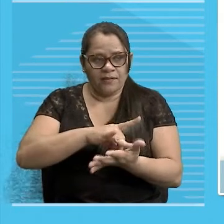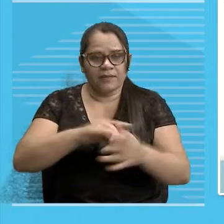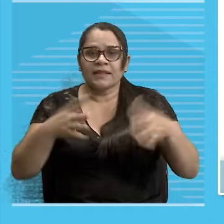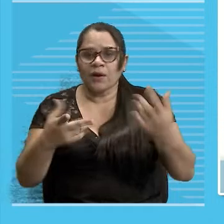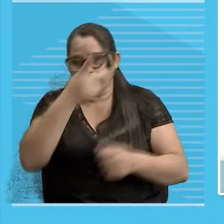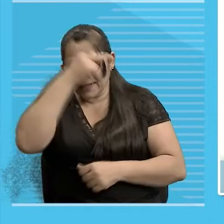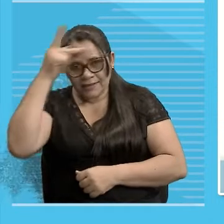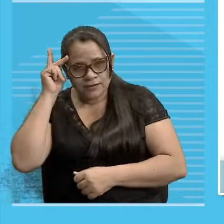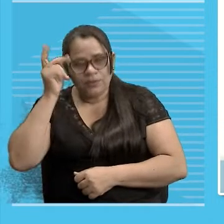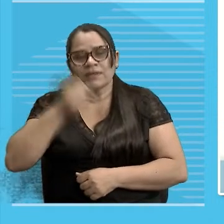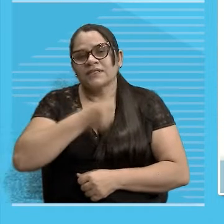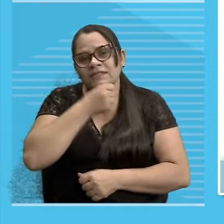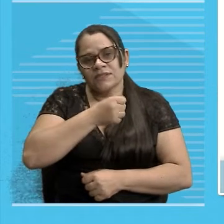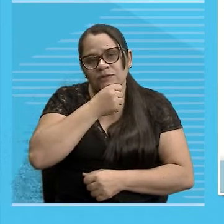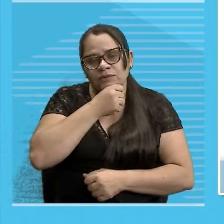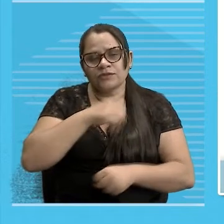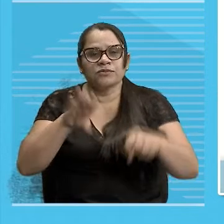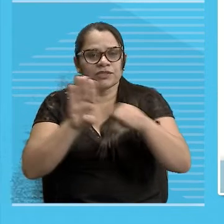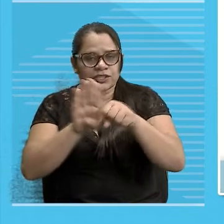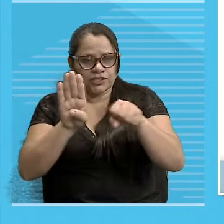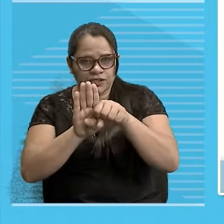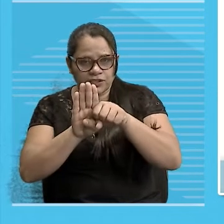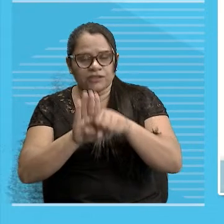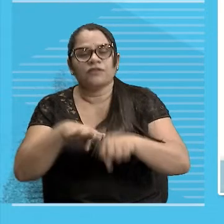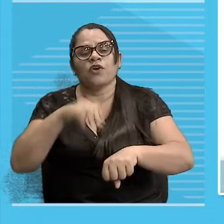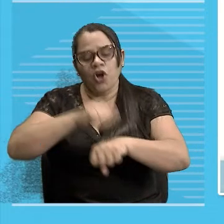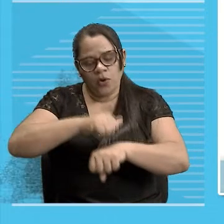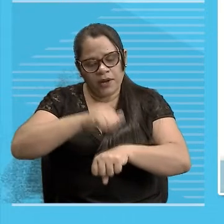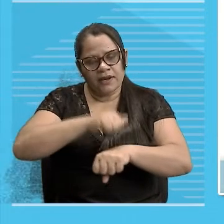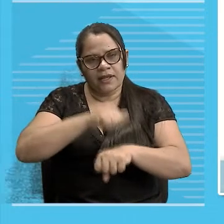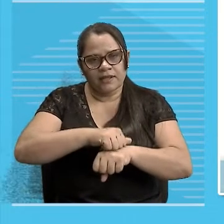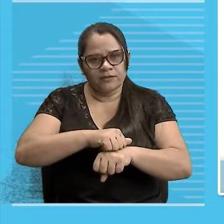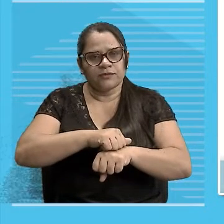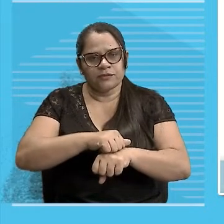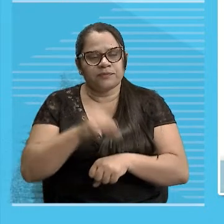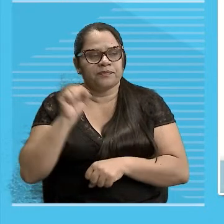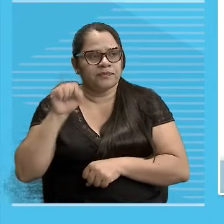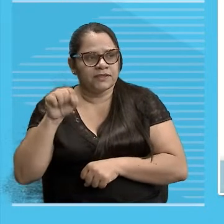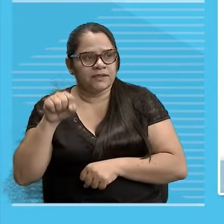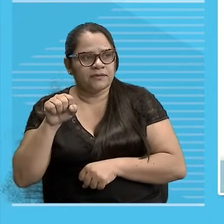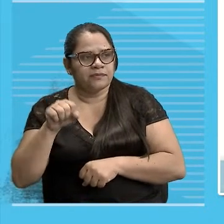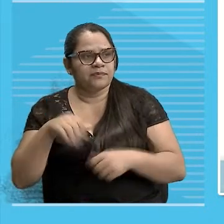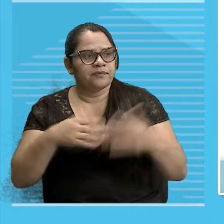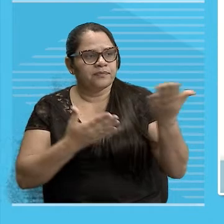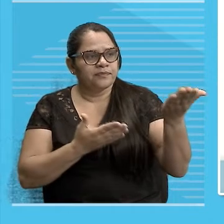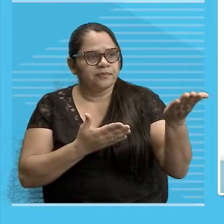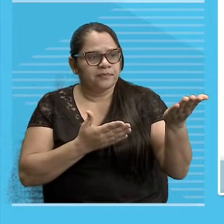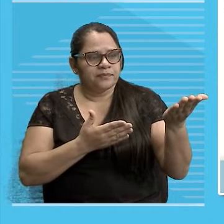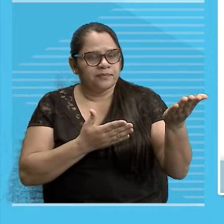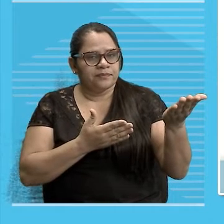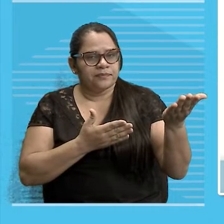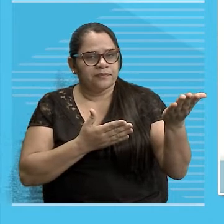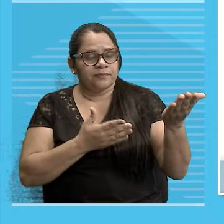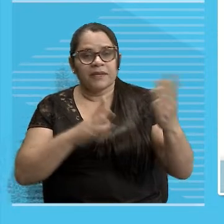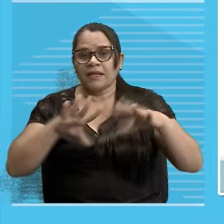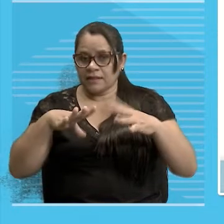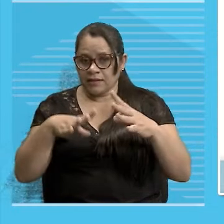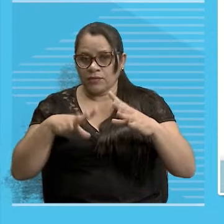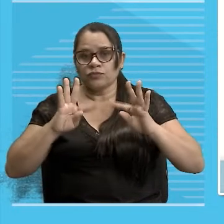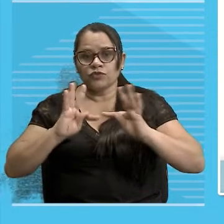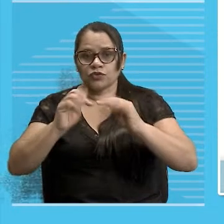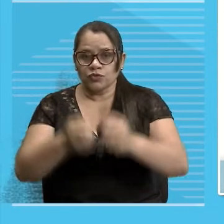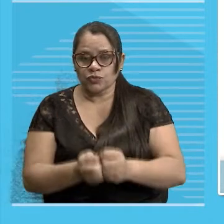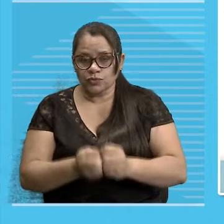Substantivo Com certeza Concretíssimo Tá Então tudo que for